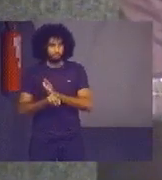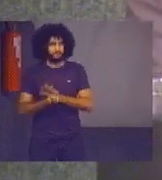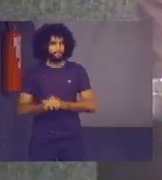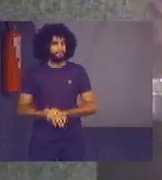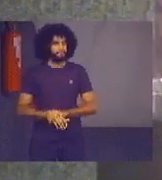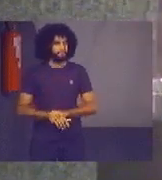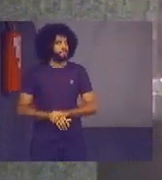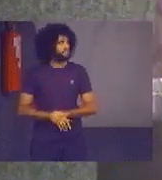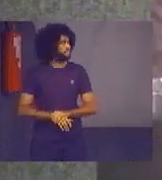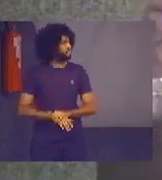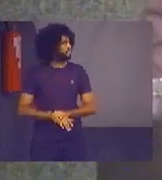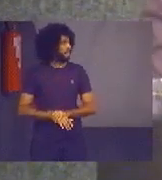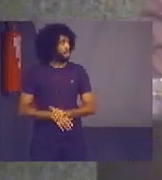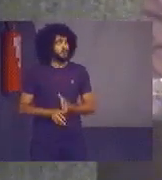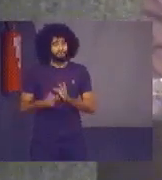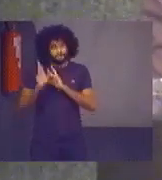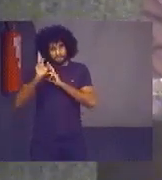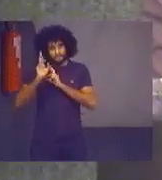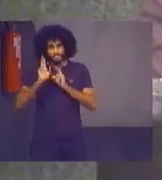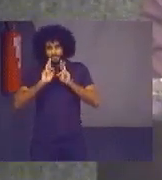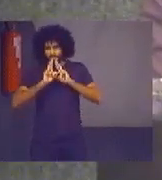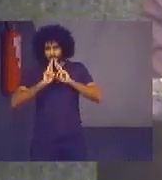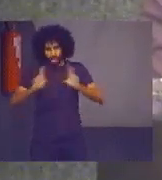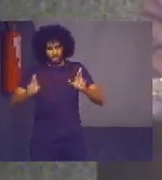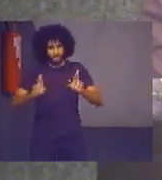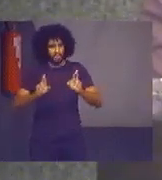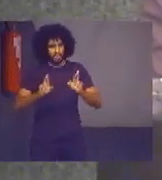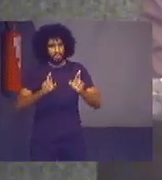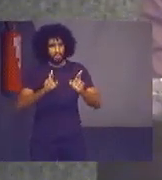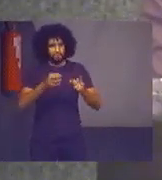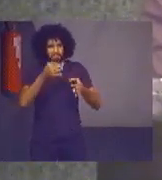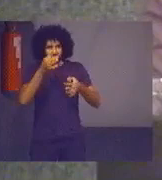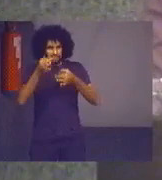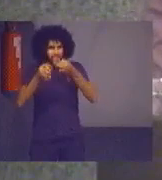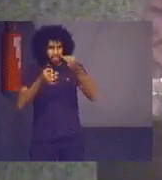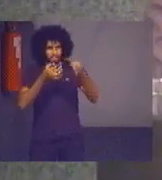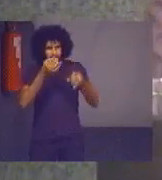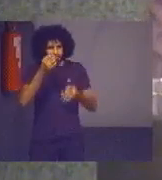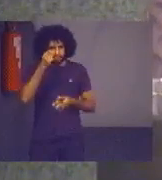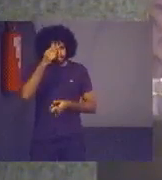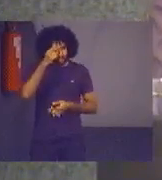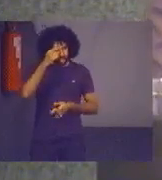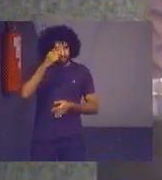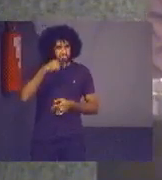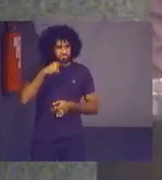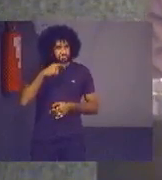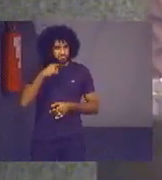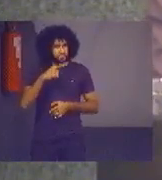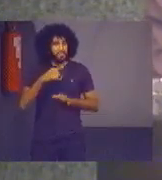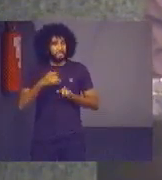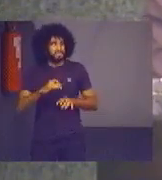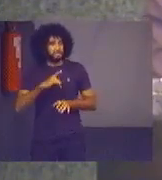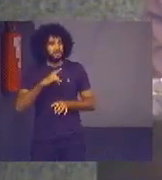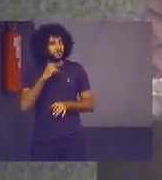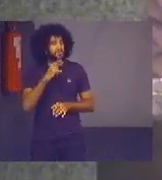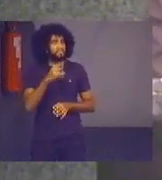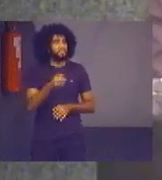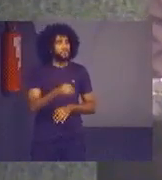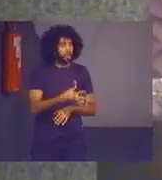espero que tenha respondido aos questionamentos e caso surja posteriormente novas dúvidas ou